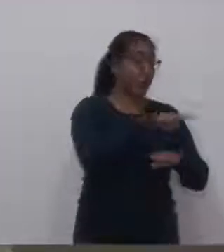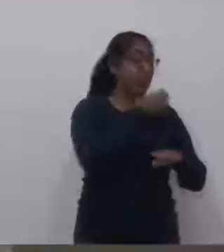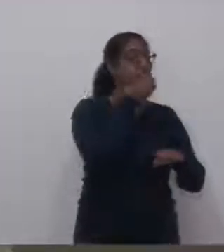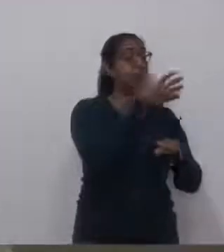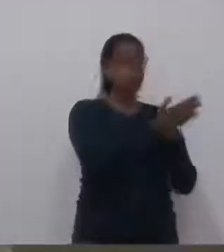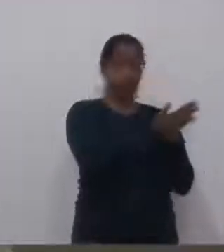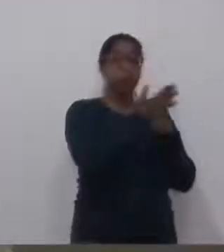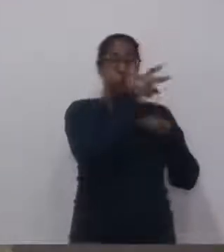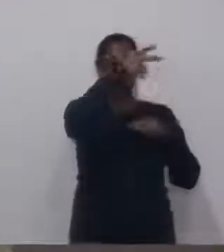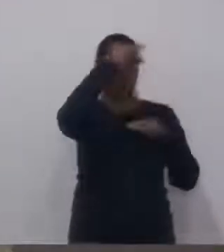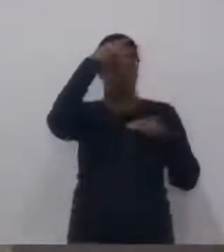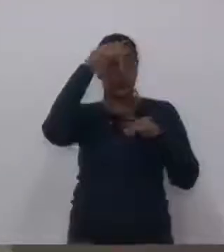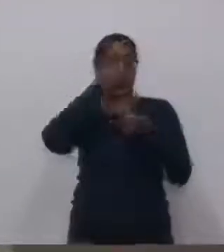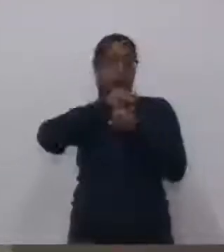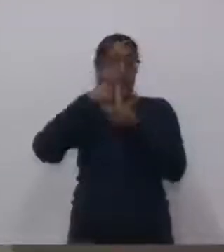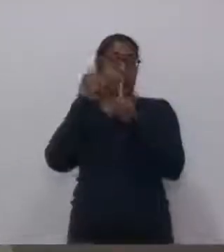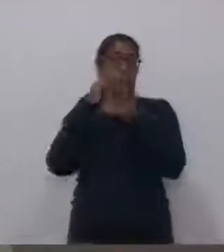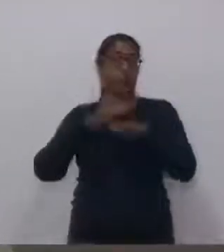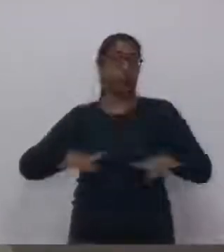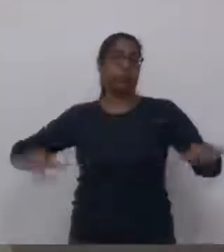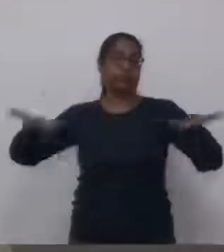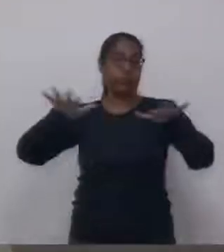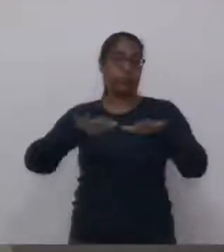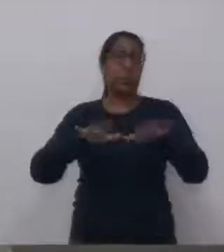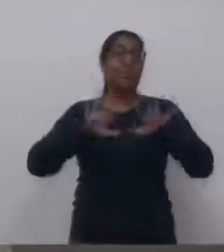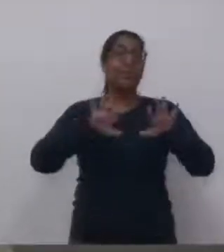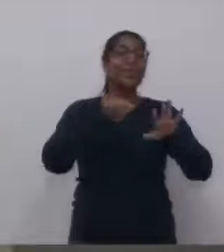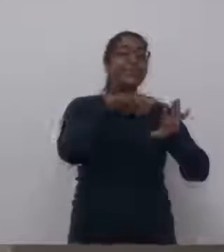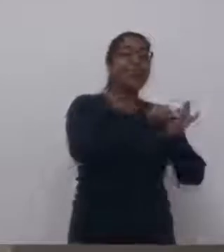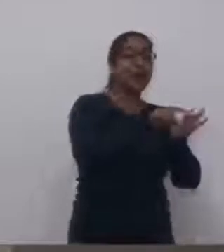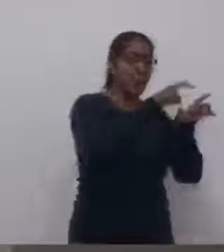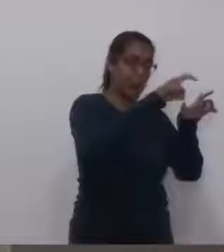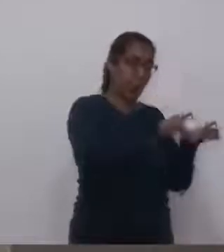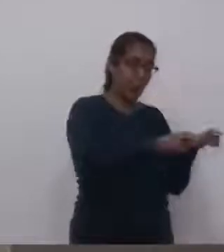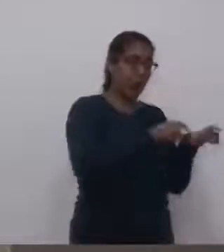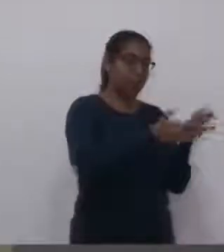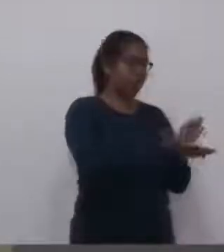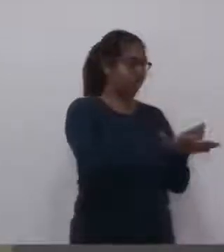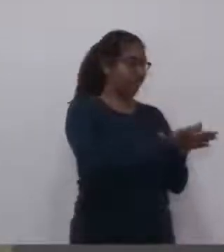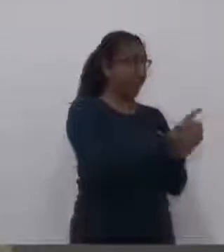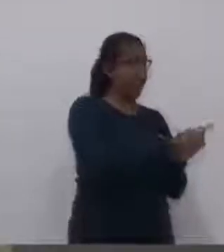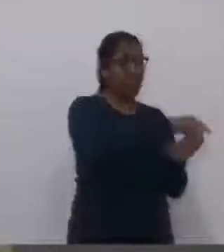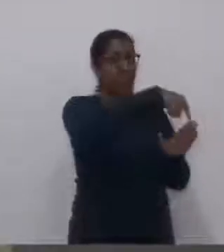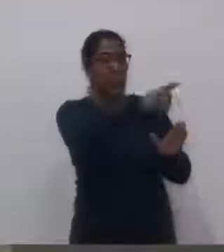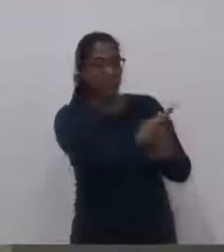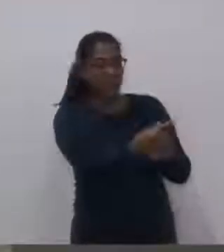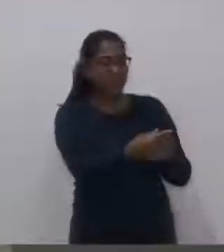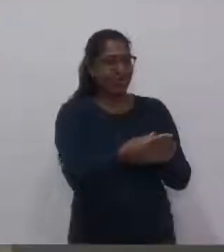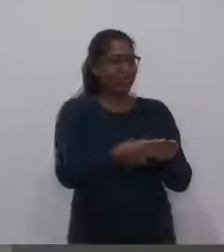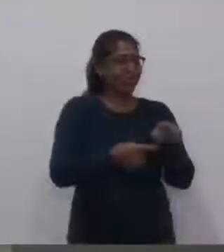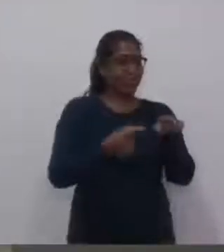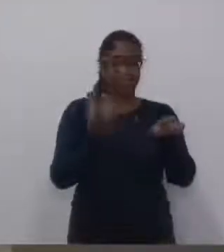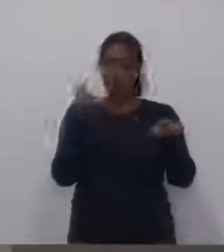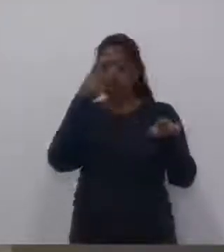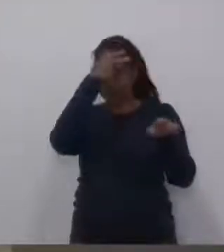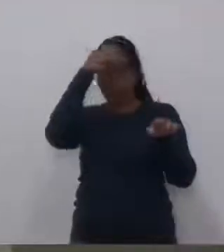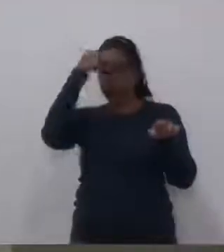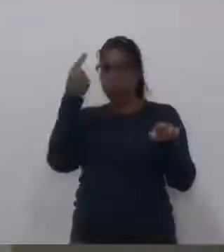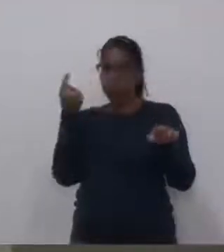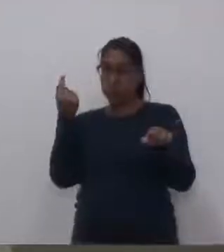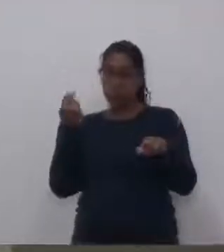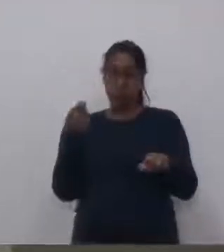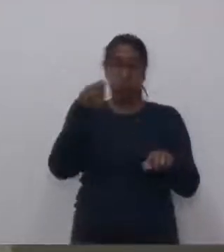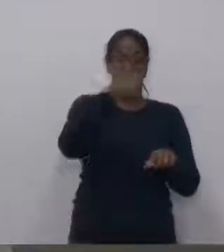que eventualmente os problemas de uma não possam acabar respingando, atrapalhando de todas as demais,